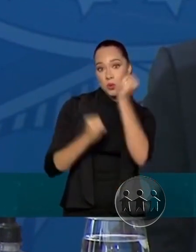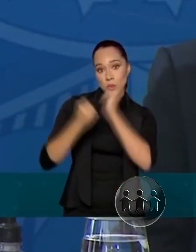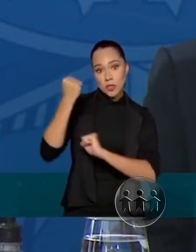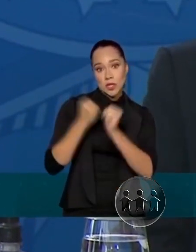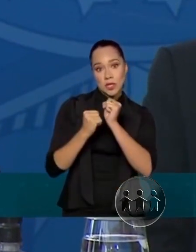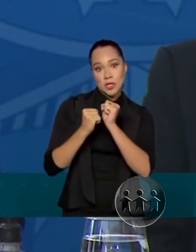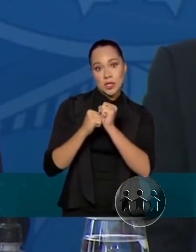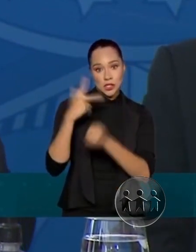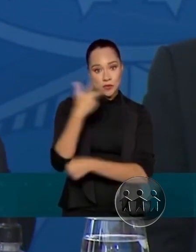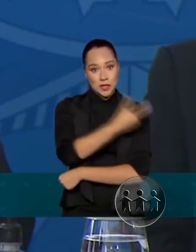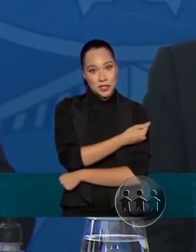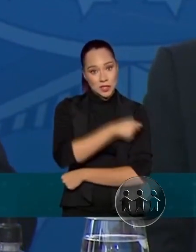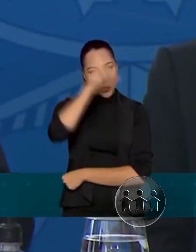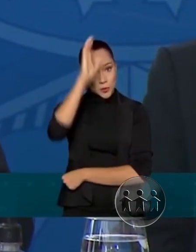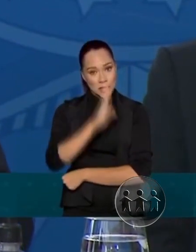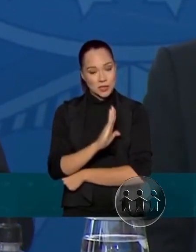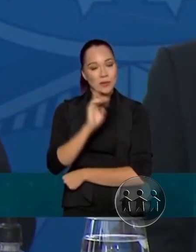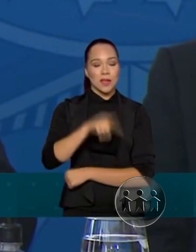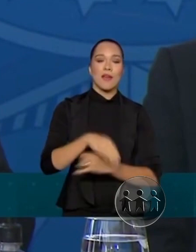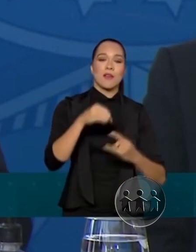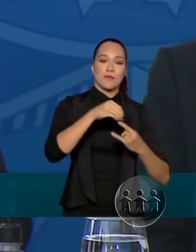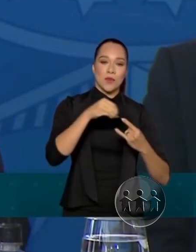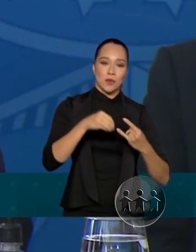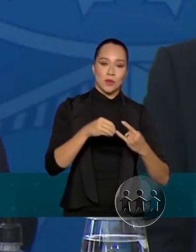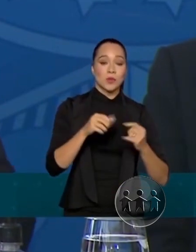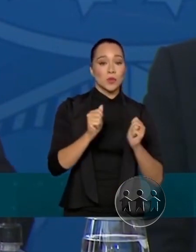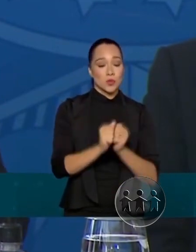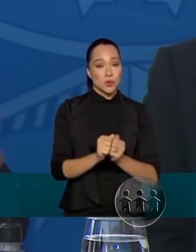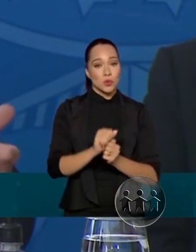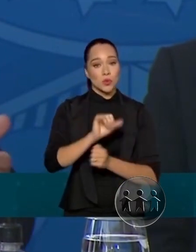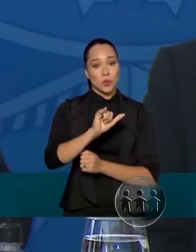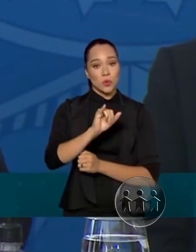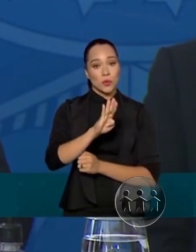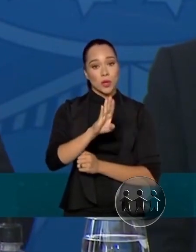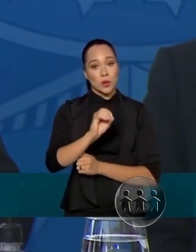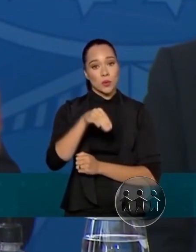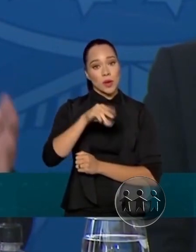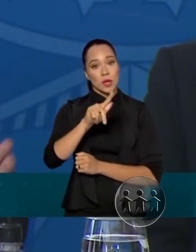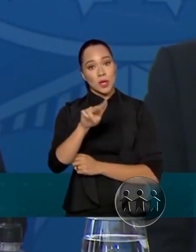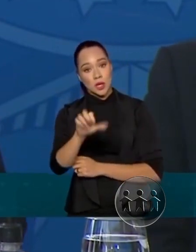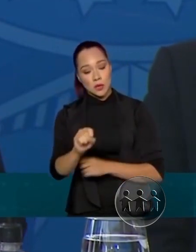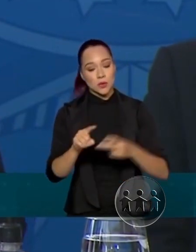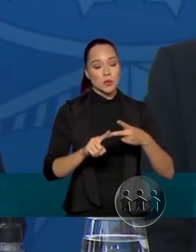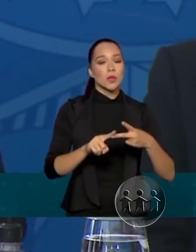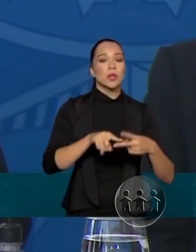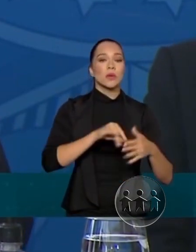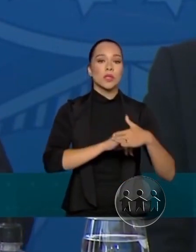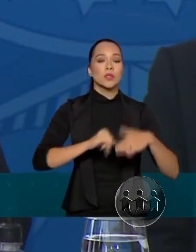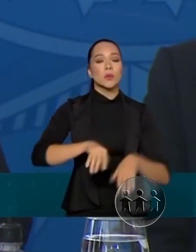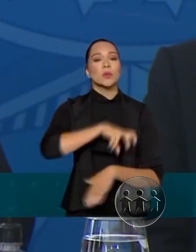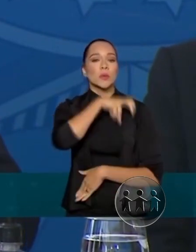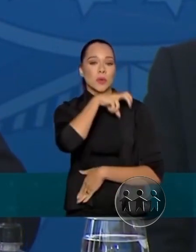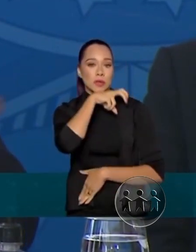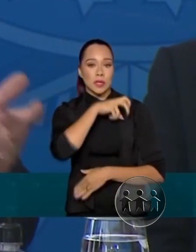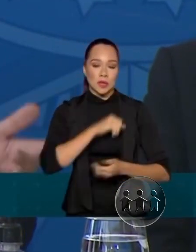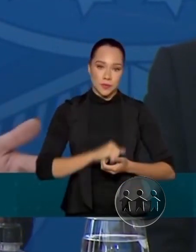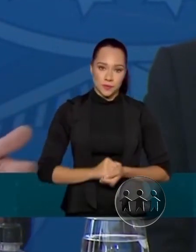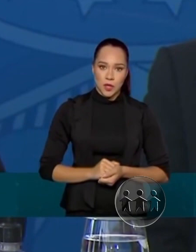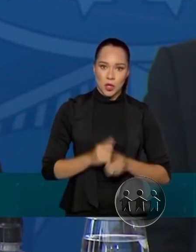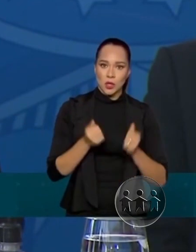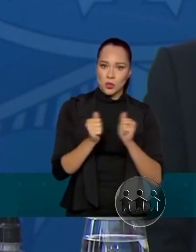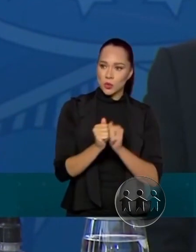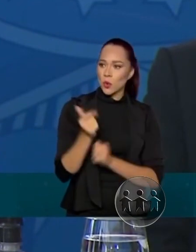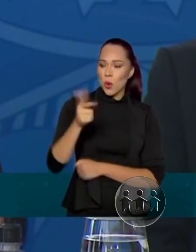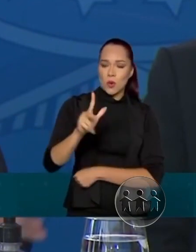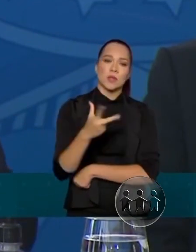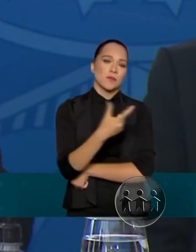nacional, a Fiocruz, com a Biomanguinhos, o Instituto Butantan e ainda as outras vacinas